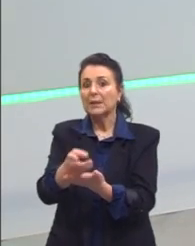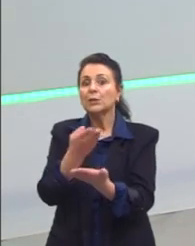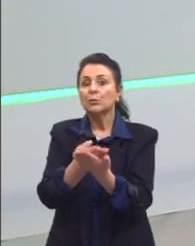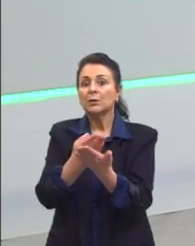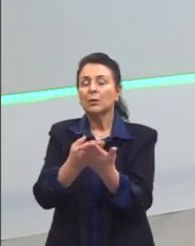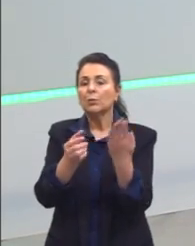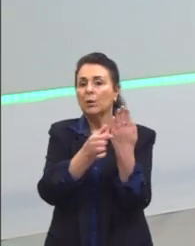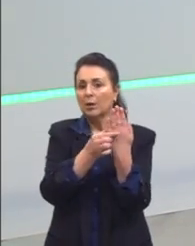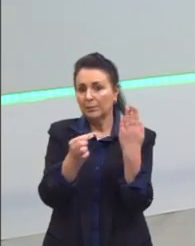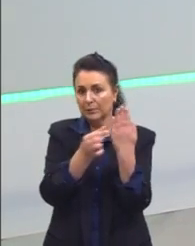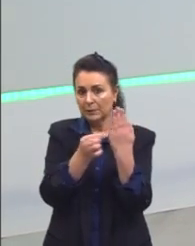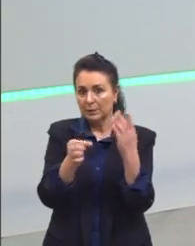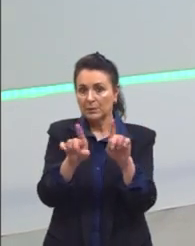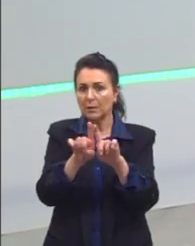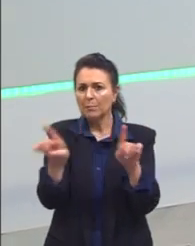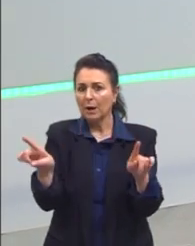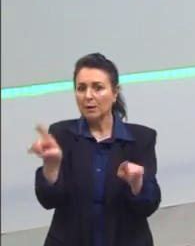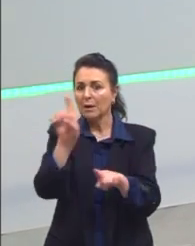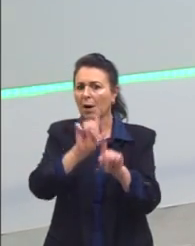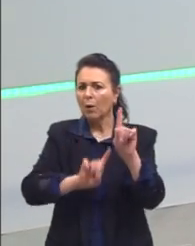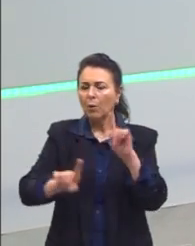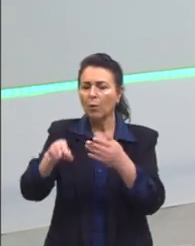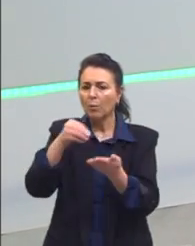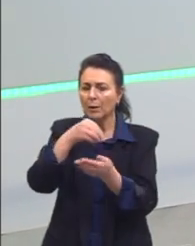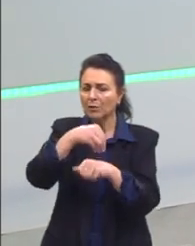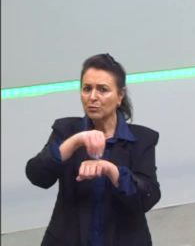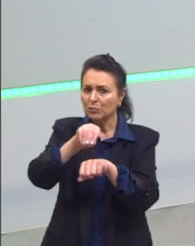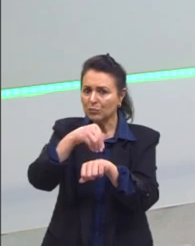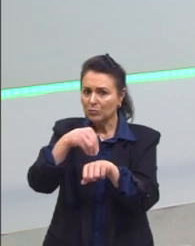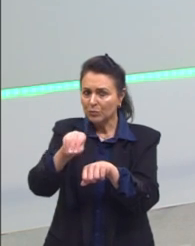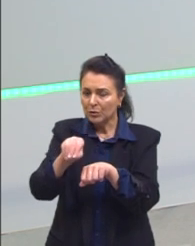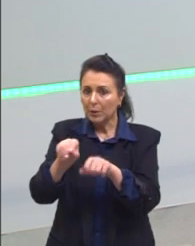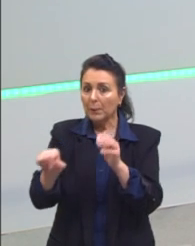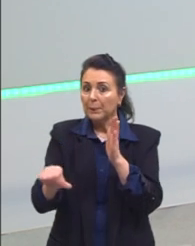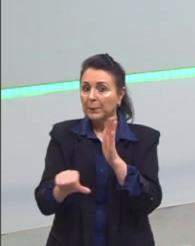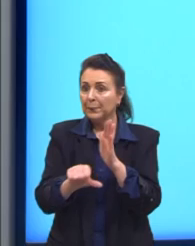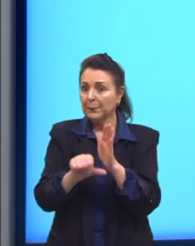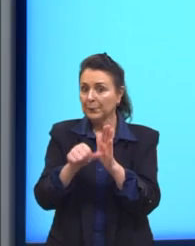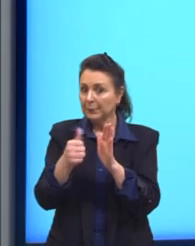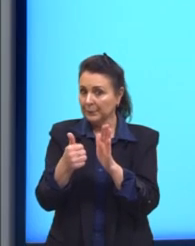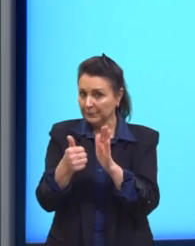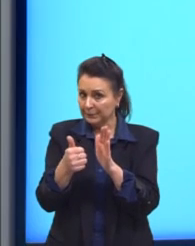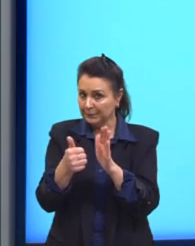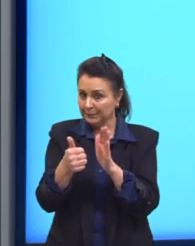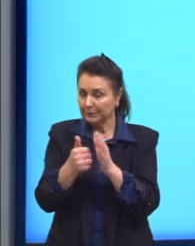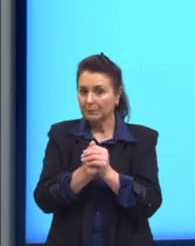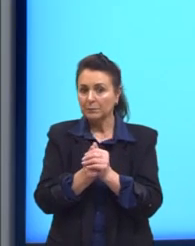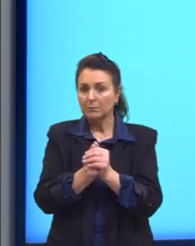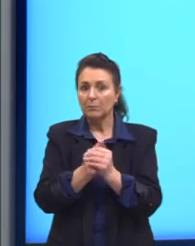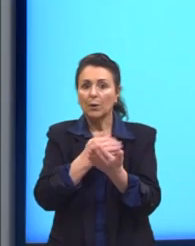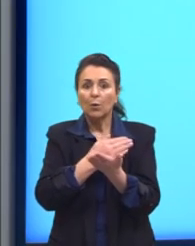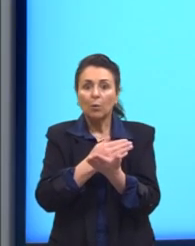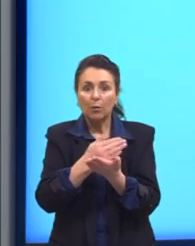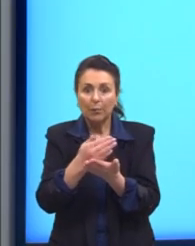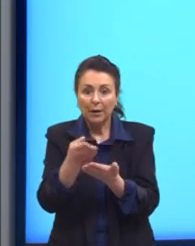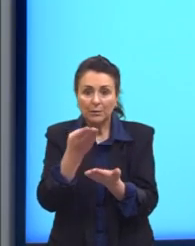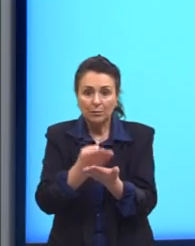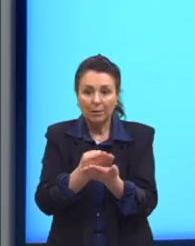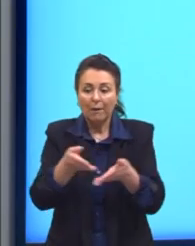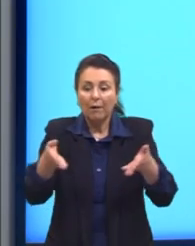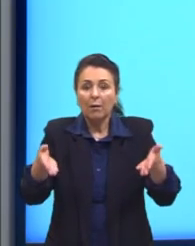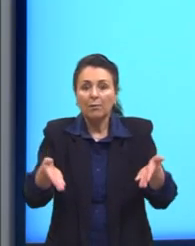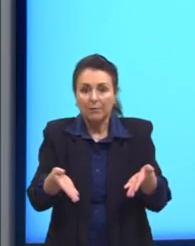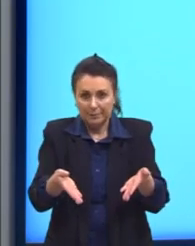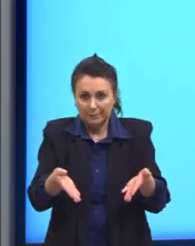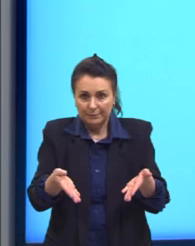eu queria já deixar aqui nesse meio algumas dicas de estudo. Primeira delas. Comece a estudar o quanto antes.